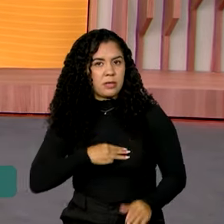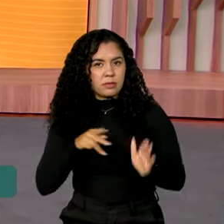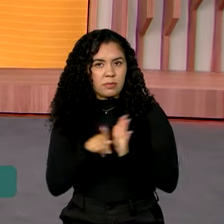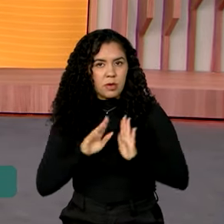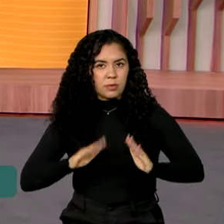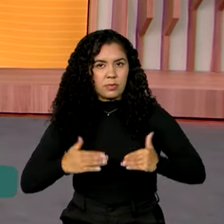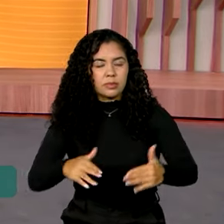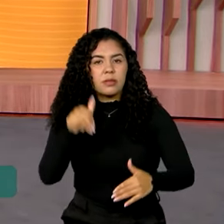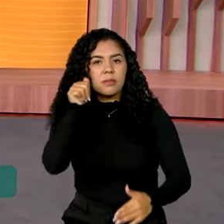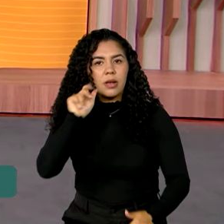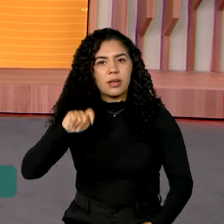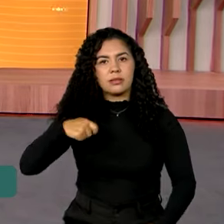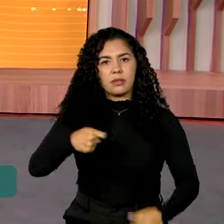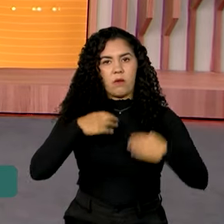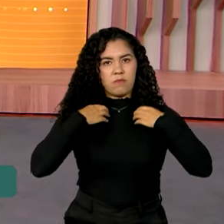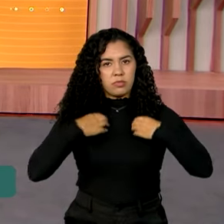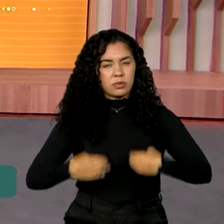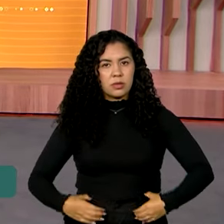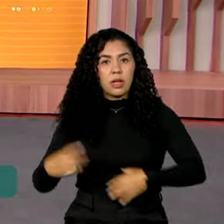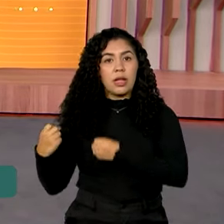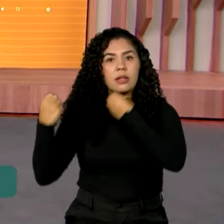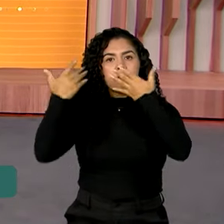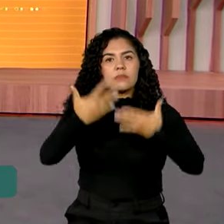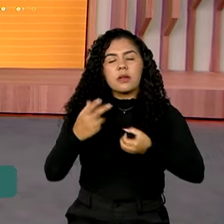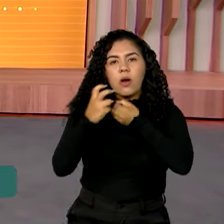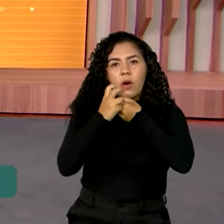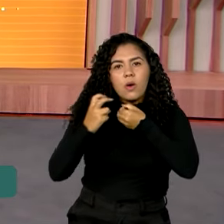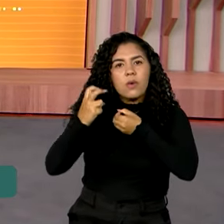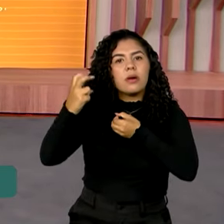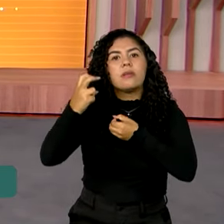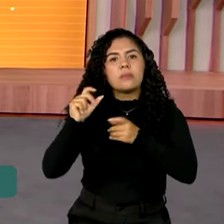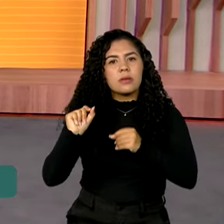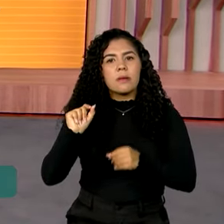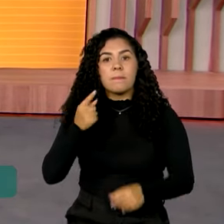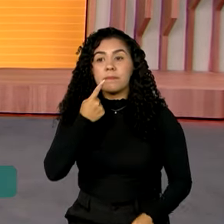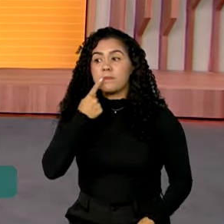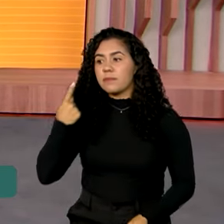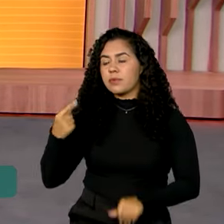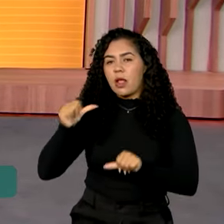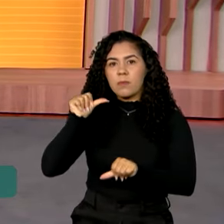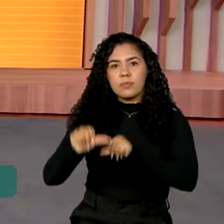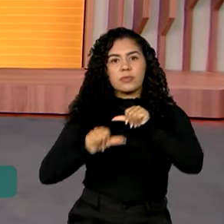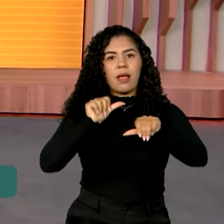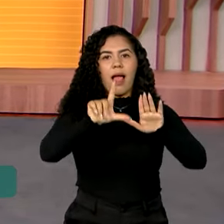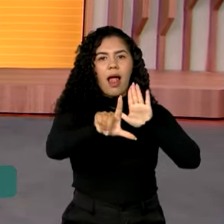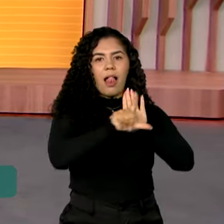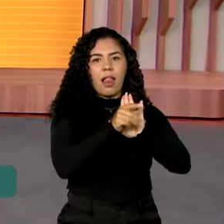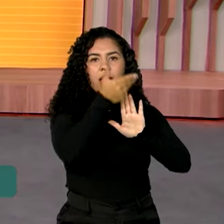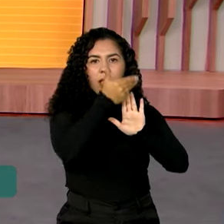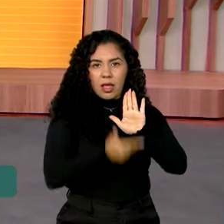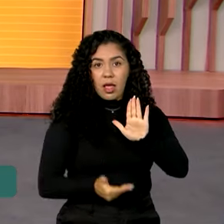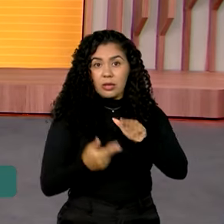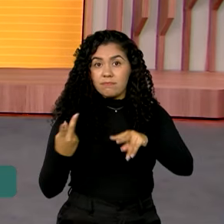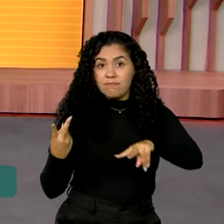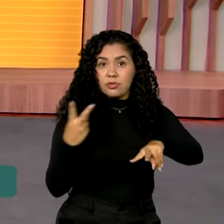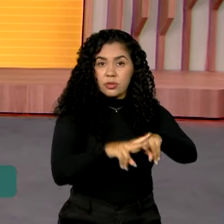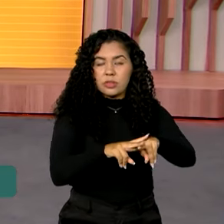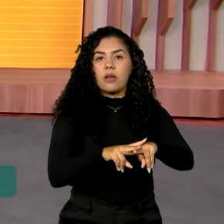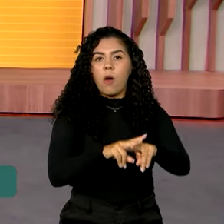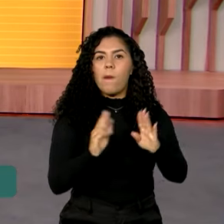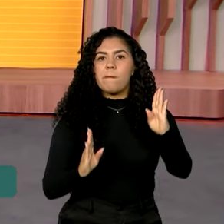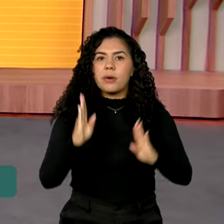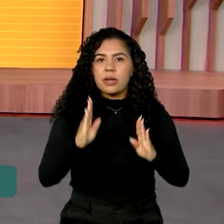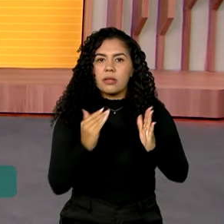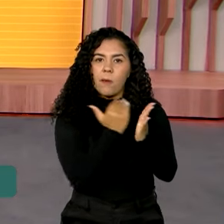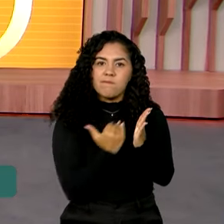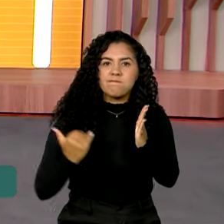Cida Gonçalves, falou para o programa A Voz do Brasil sobre a recente mudança da lei que aumentou para 40 anos a